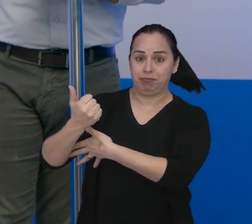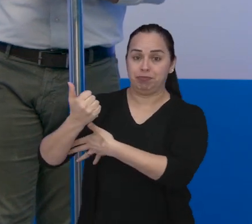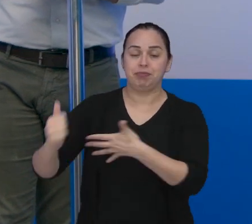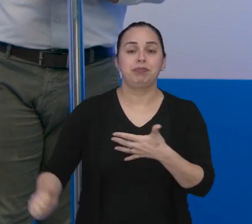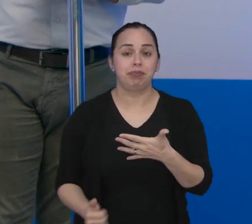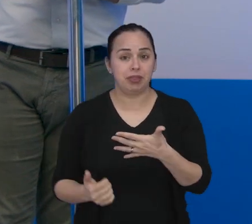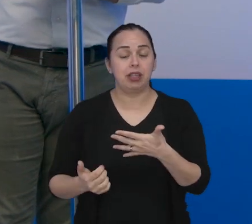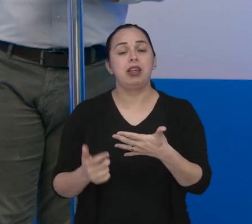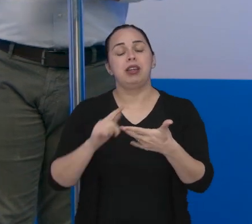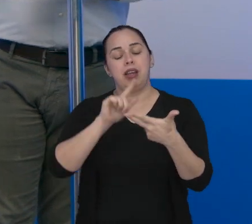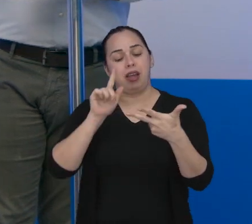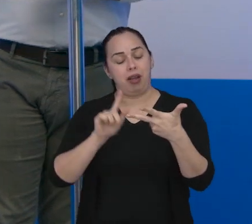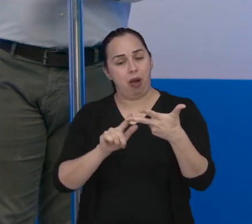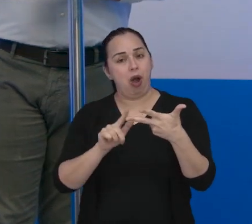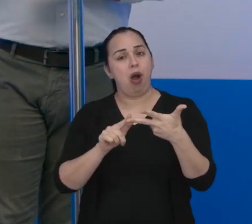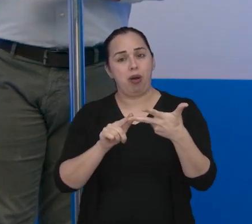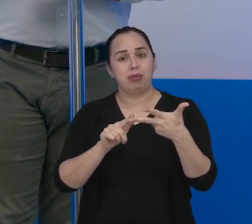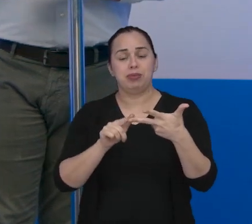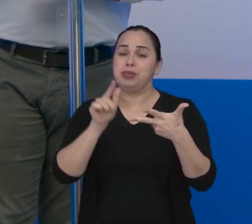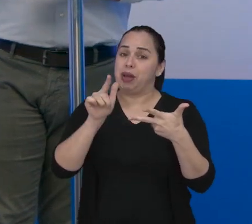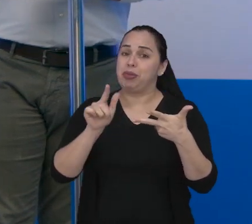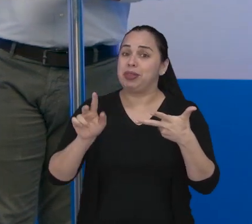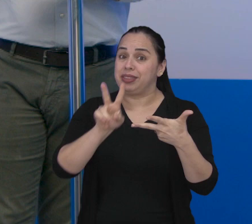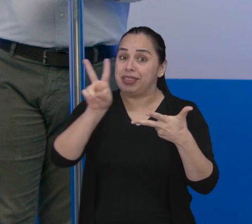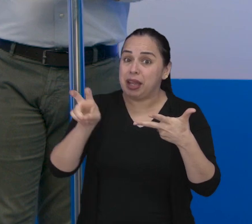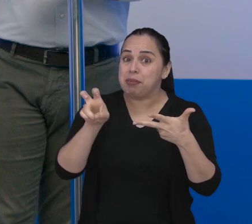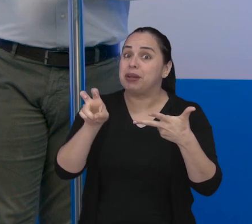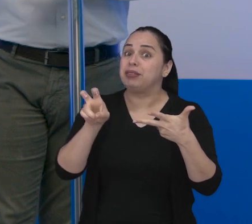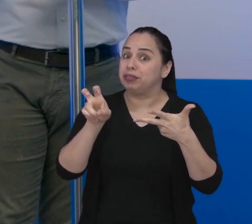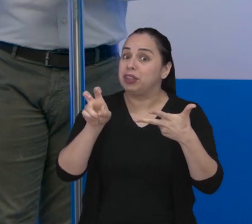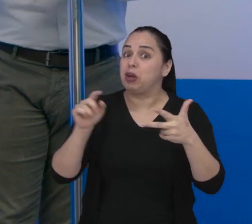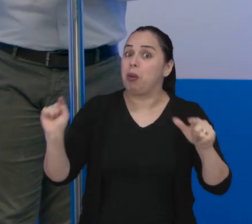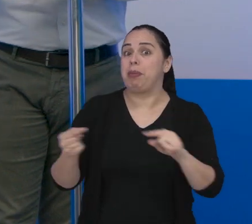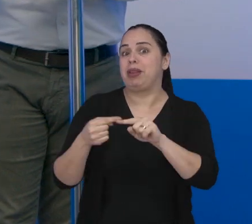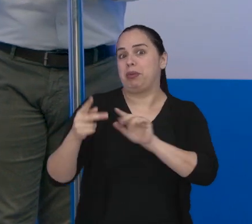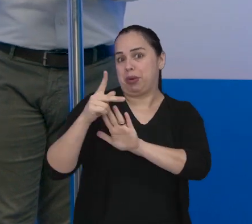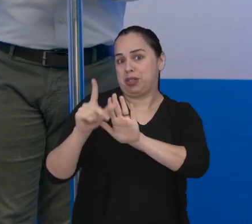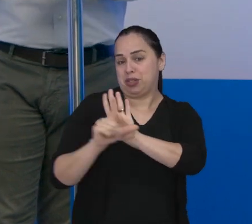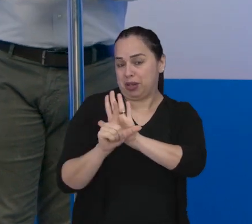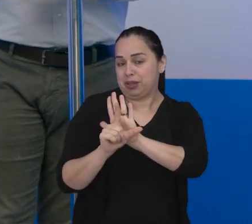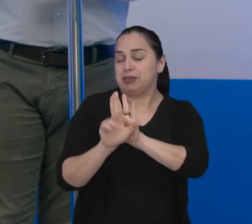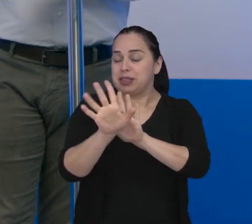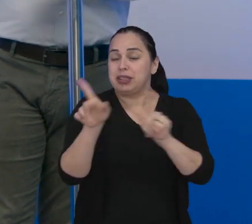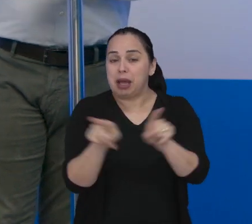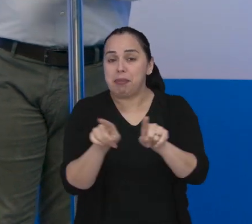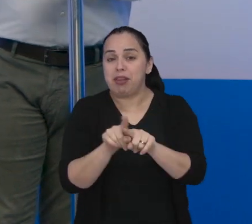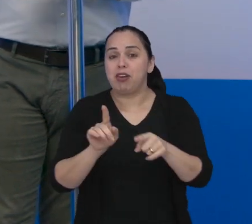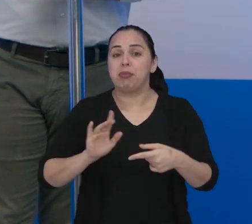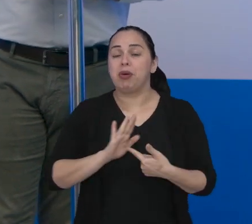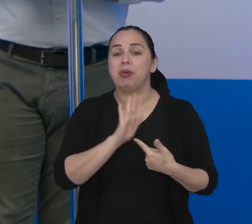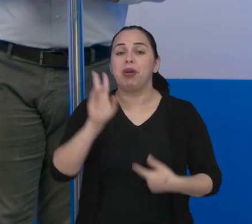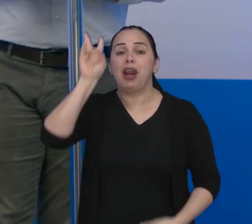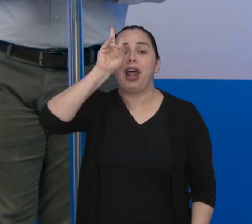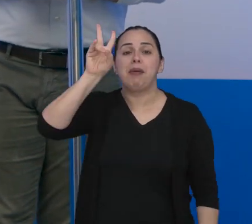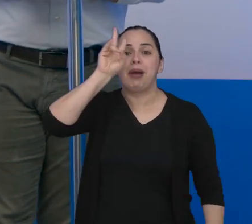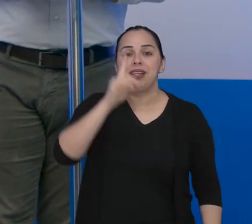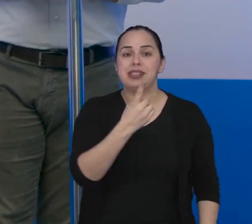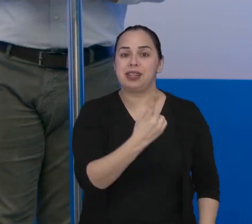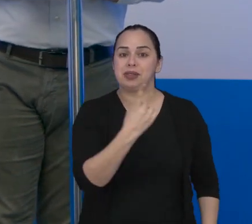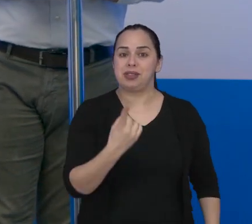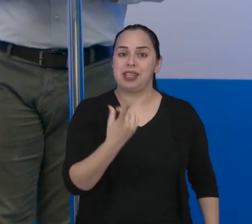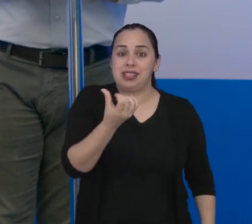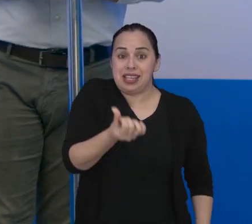pela Prefeitura. Esse é outro tema, viu? Esse é o tema de outro projeto aprovado, na verdade. E também vamos comemorar os